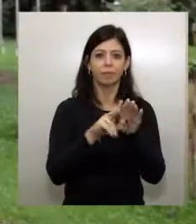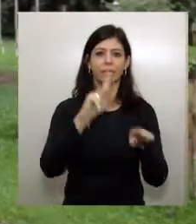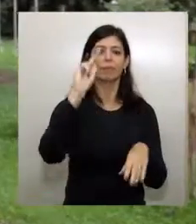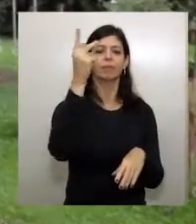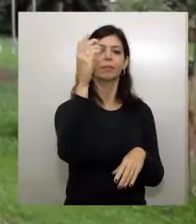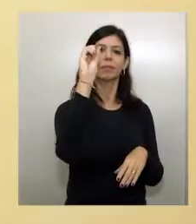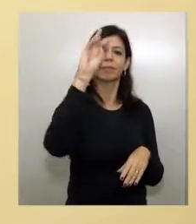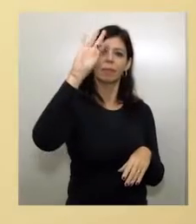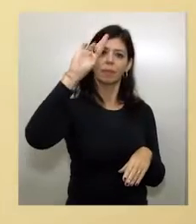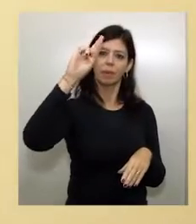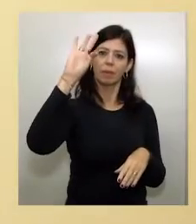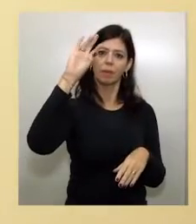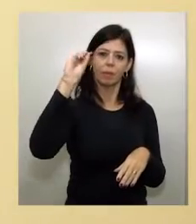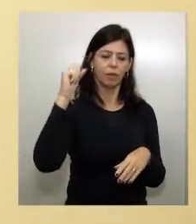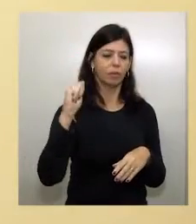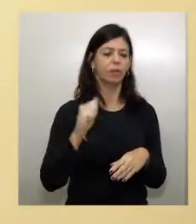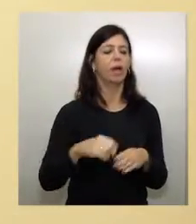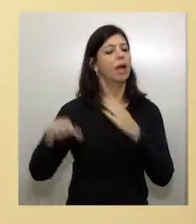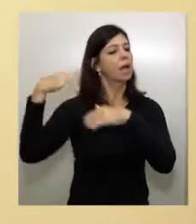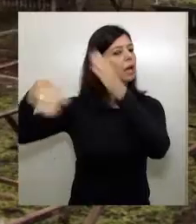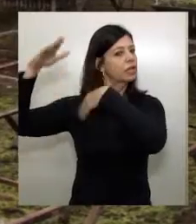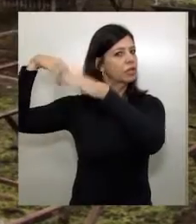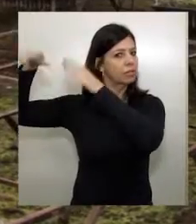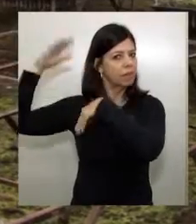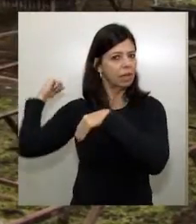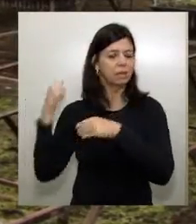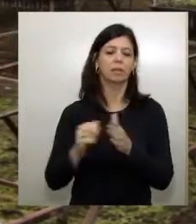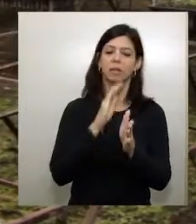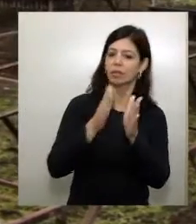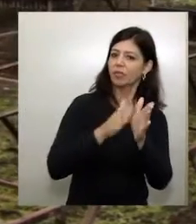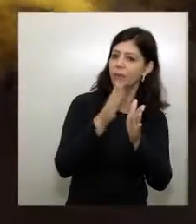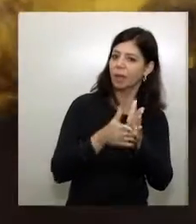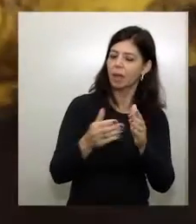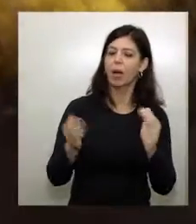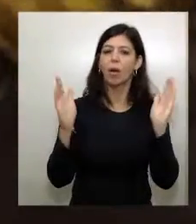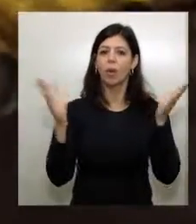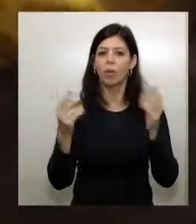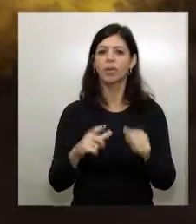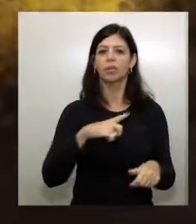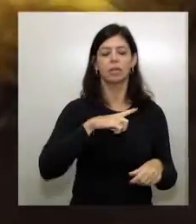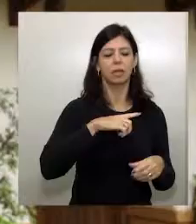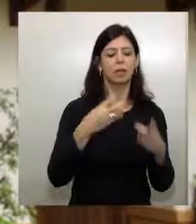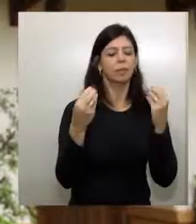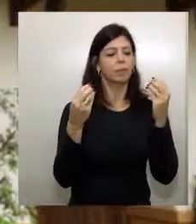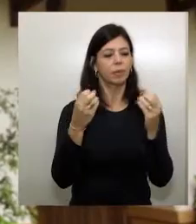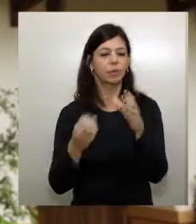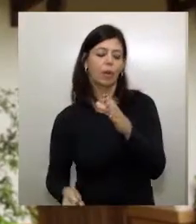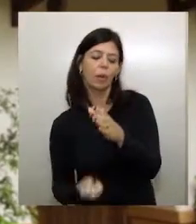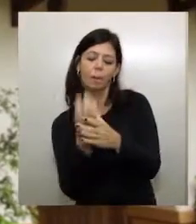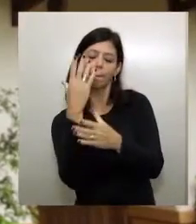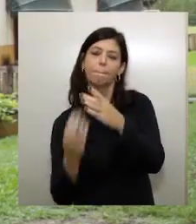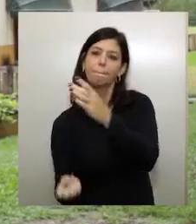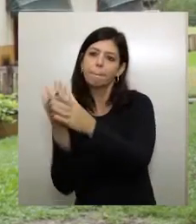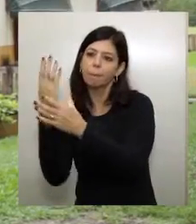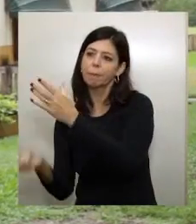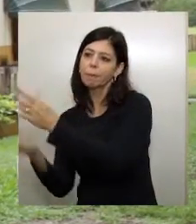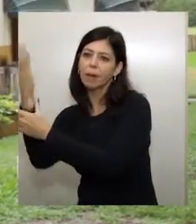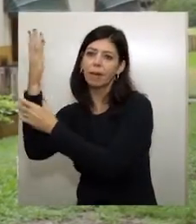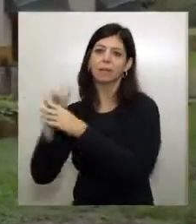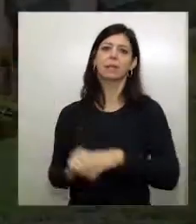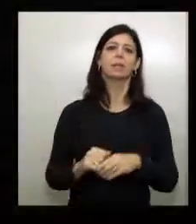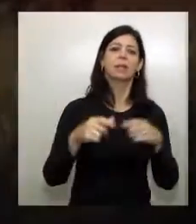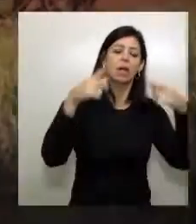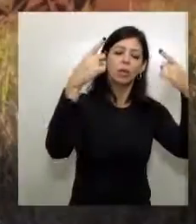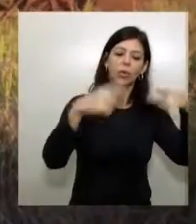Florestal de Araras, que já pertenceu à Fepasa. Hoje, uma ONG que produz mudas no local, conta com um belíssimo casarão